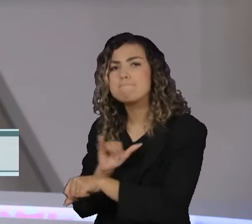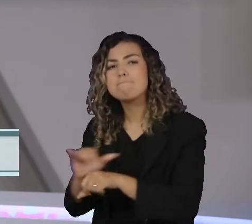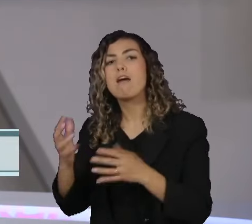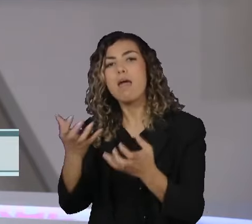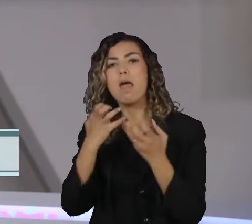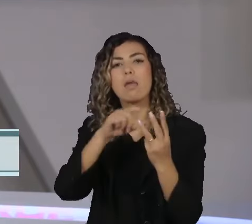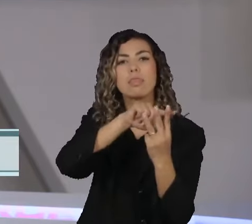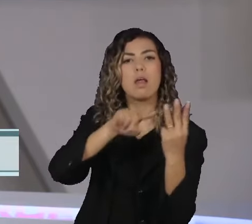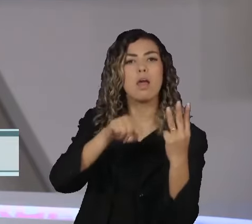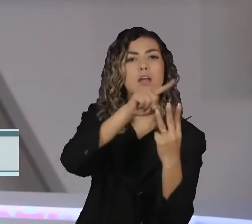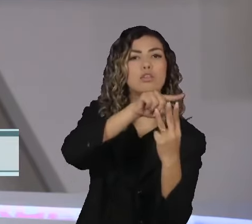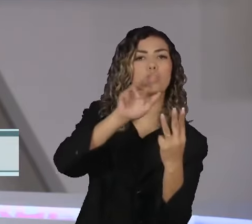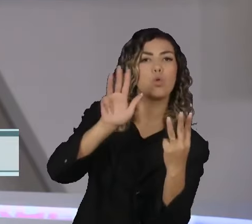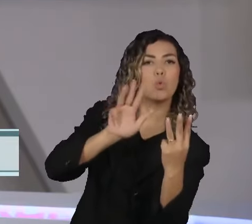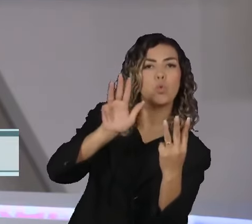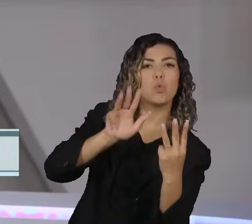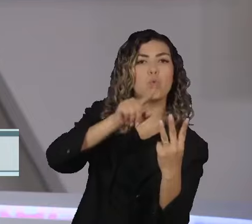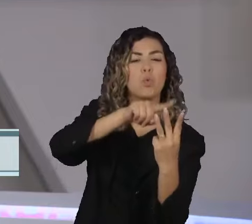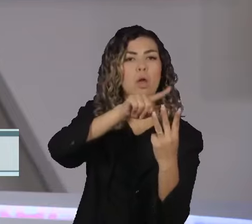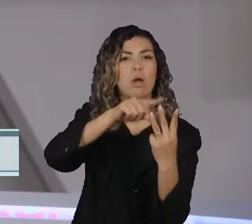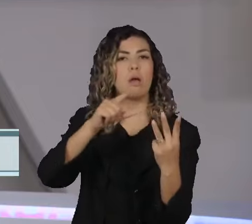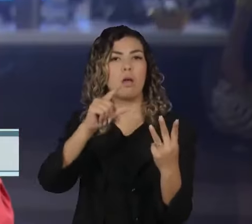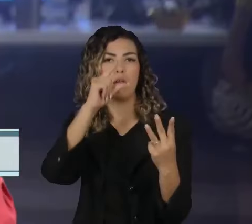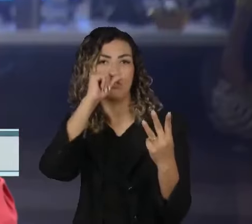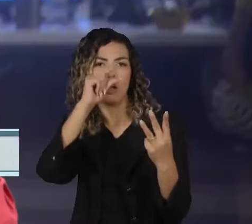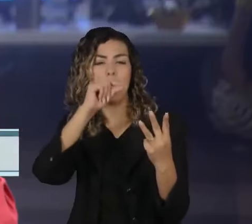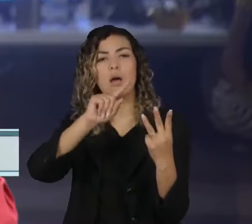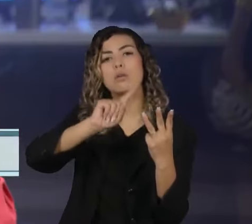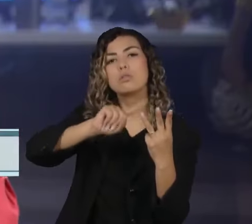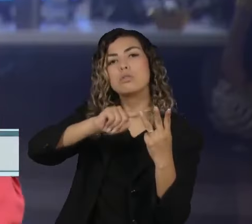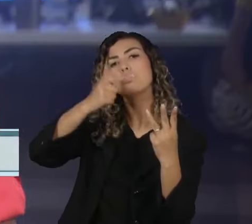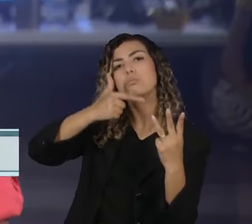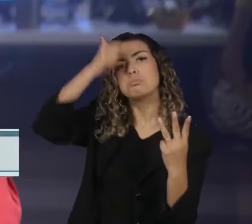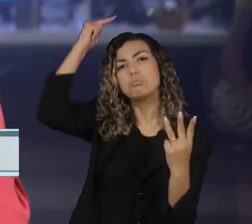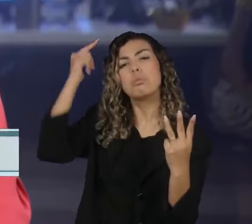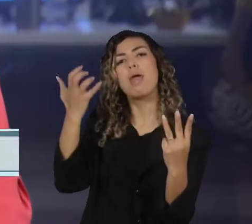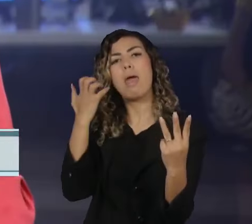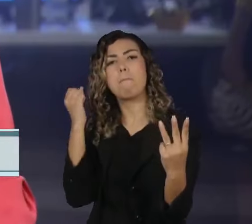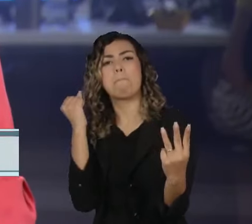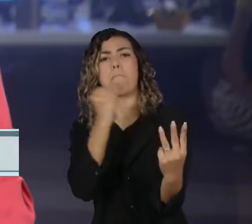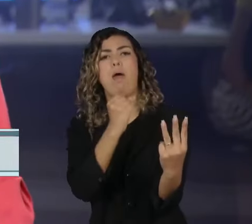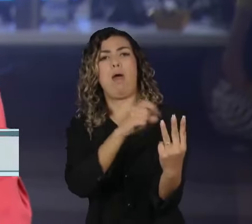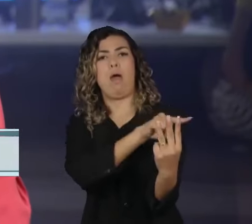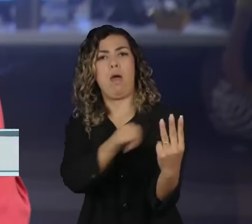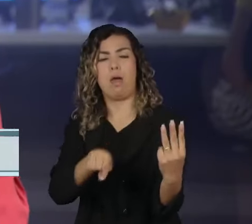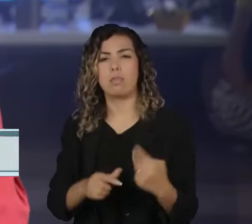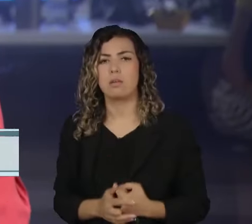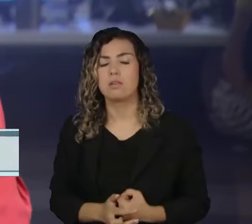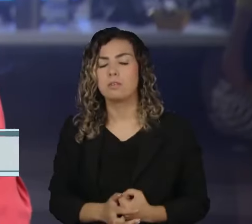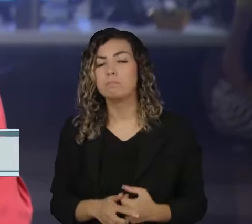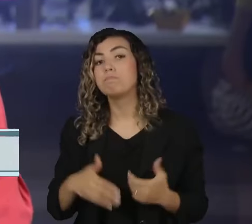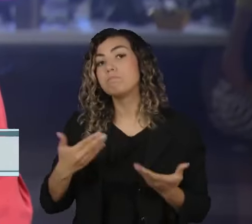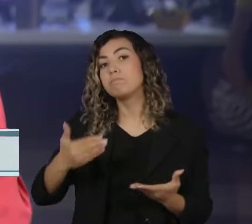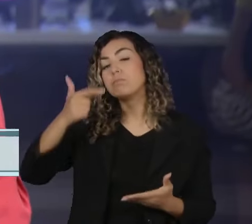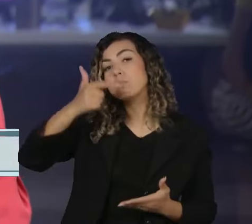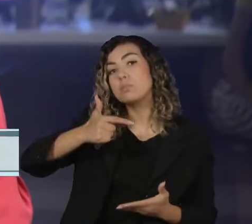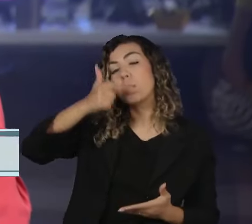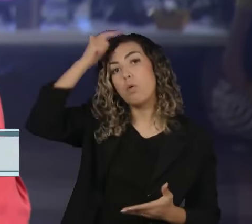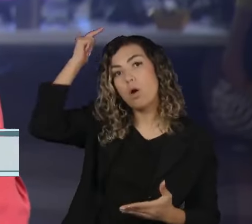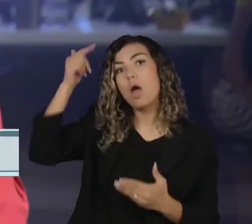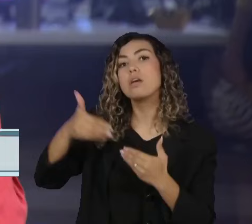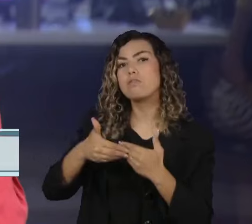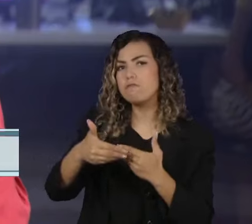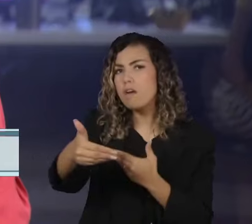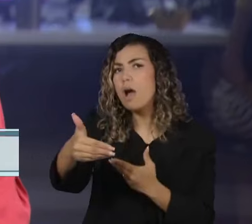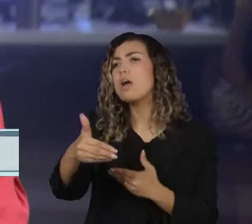e o ministro do STF, Alexandre de Moraes. A audiência será presidida por Moraes, que fez a intimação